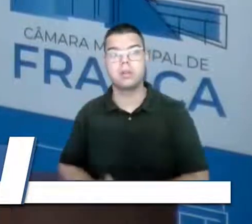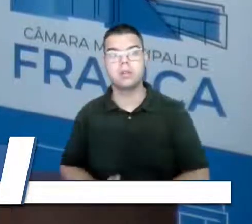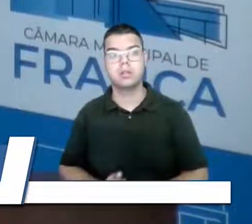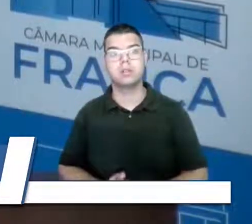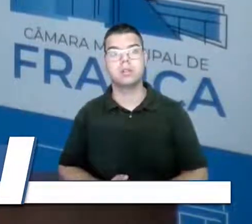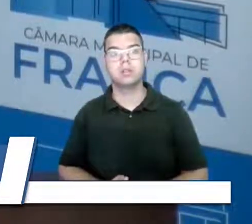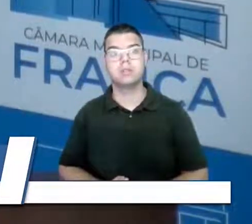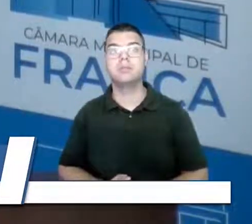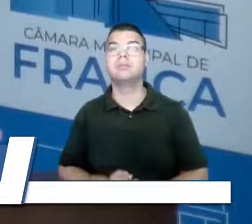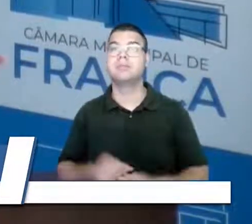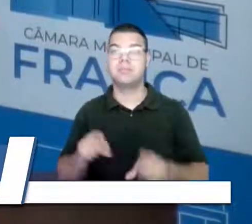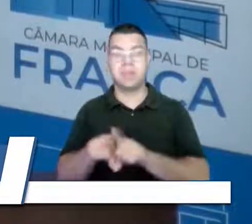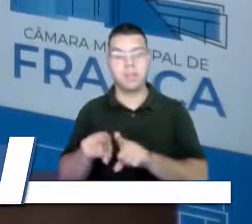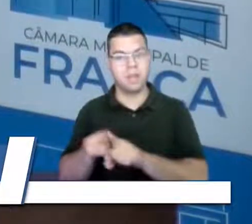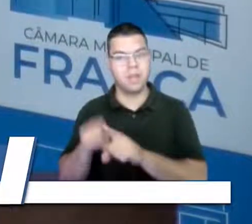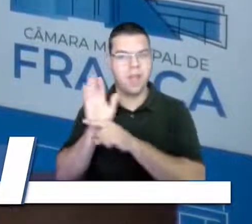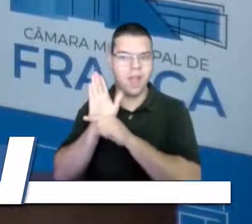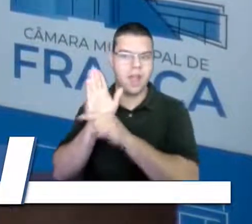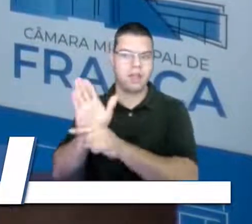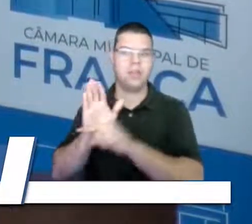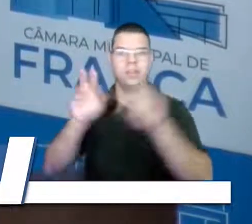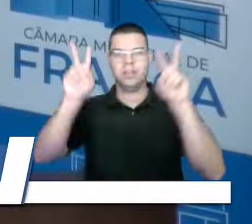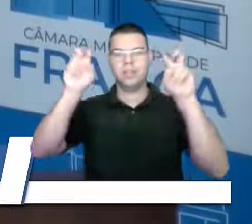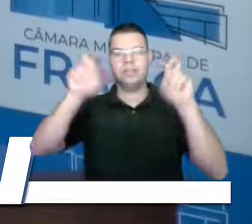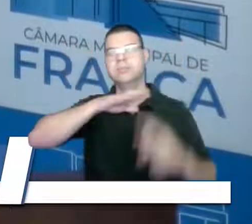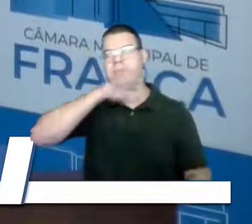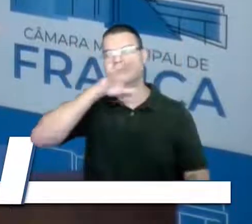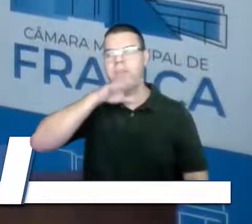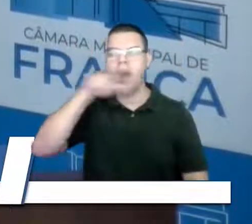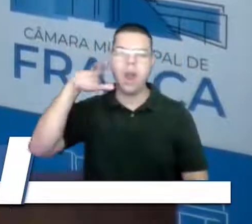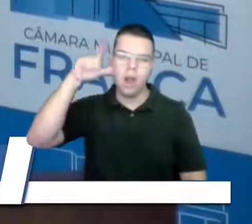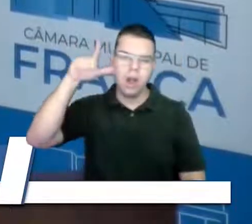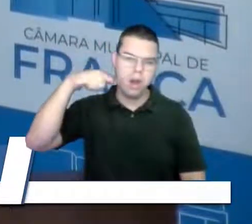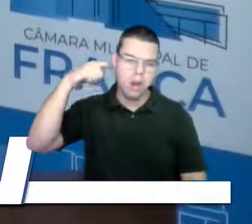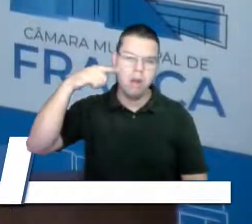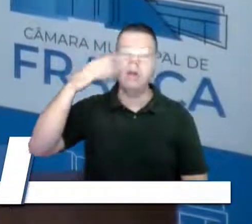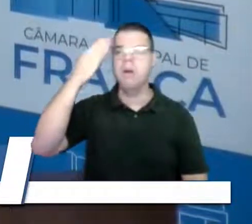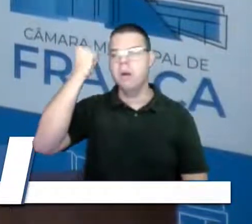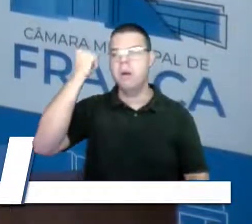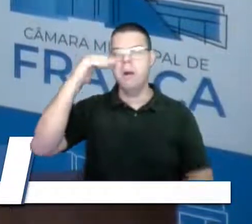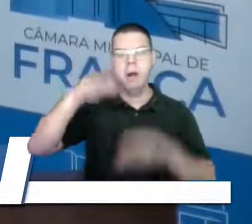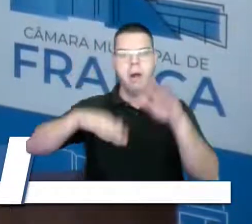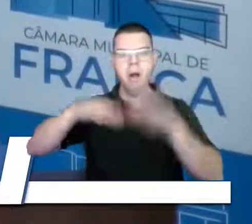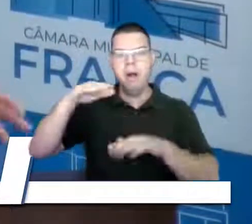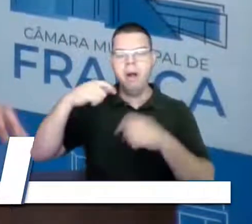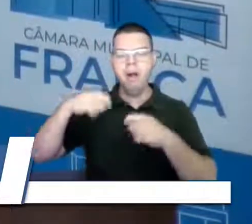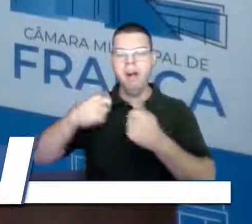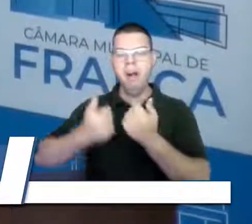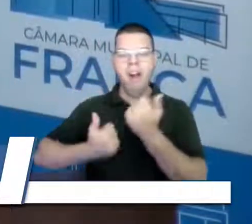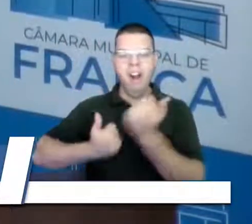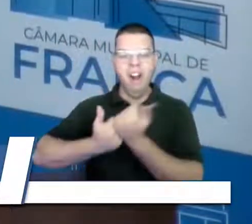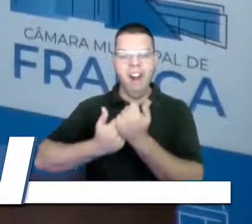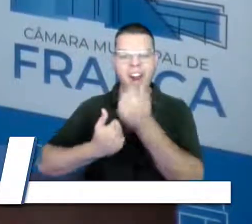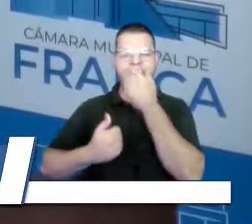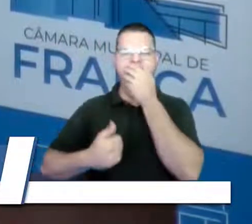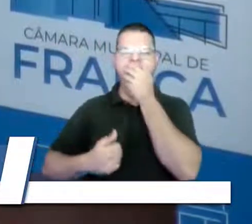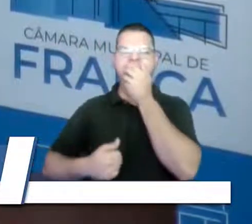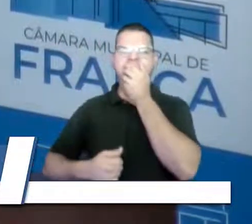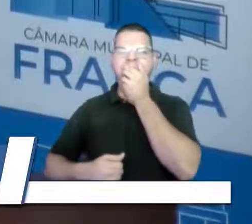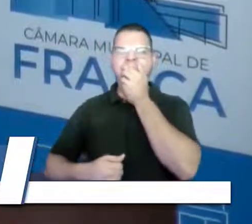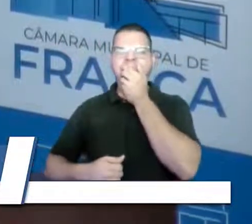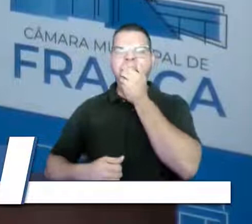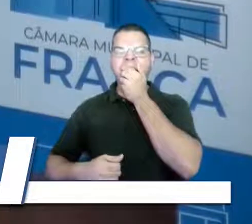animal, não é, Linds? A Linds sabe disso. Às vezes, às precisou de algum apoio para tirar algum animal que estava perdido dentro de uma rede. A Sabesp